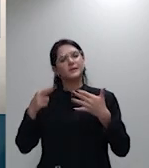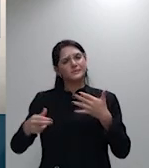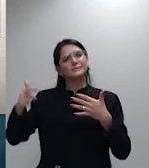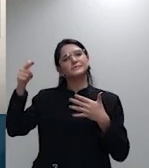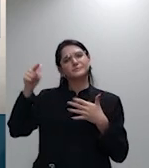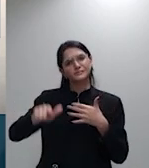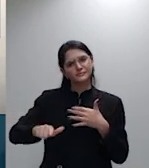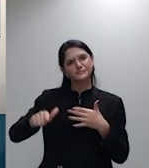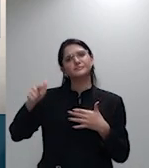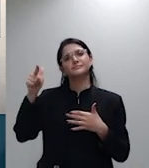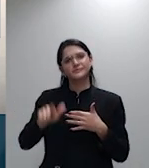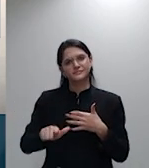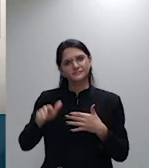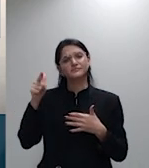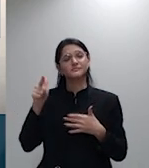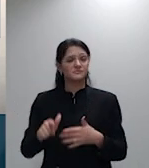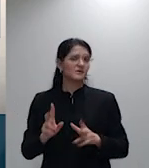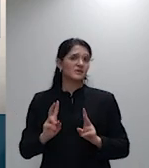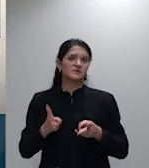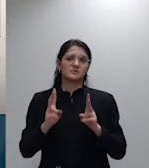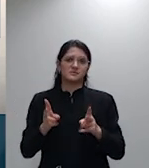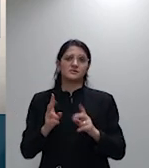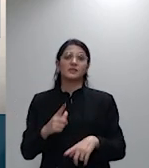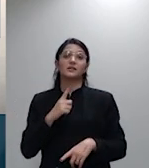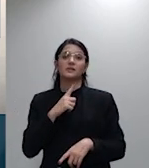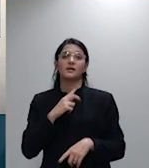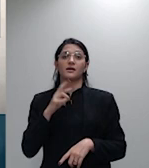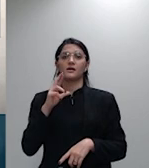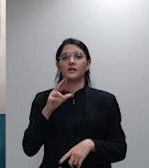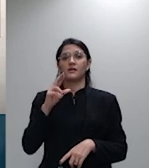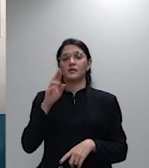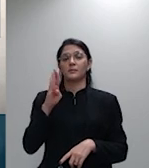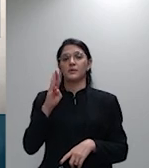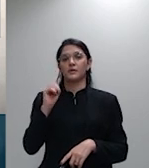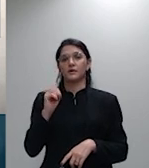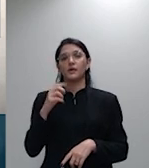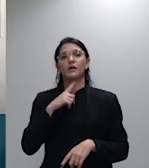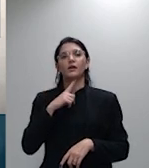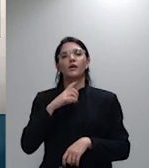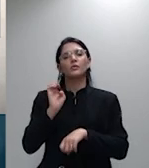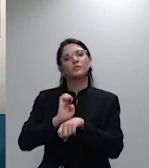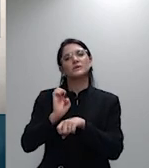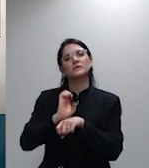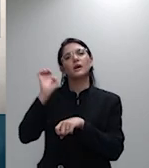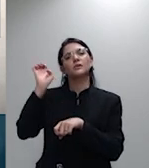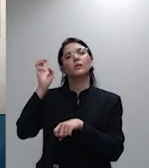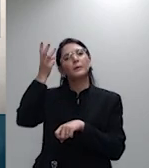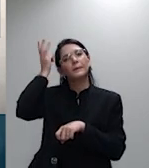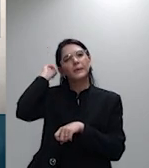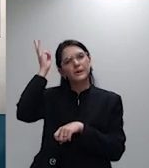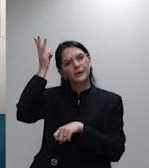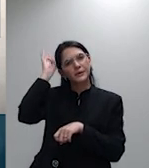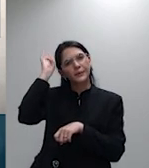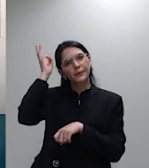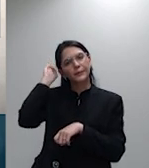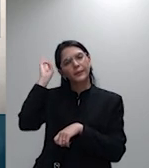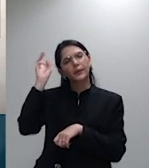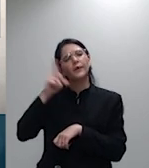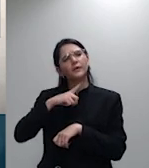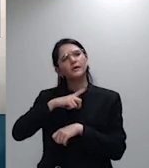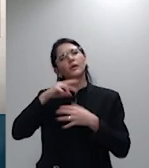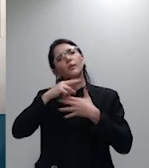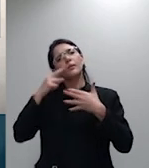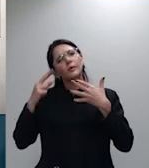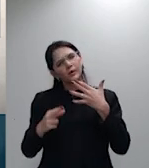incidente de IRDR no Tribunal de Justiça do Estado do Maranhão. Um recurso, um mecanismo processual que tem a função de